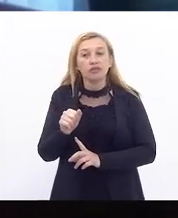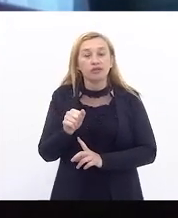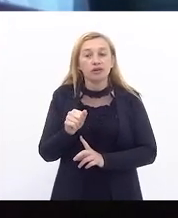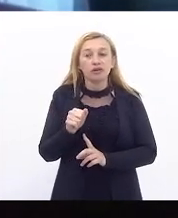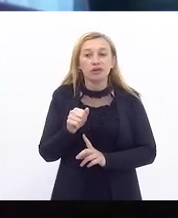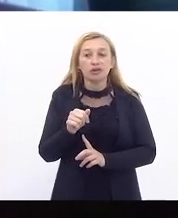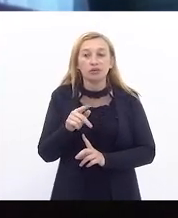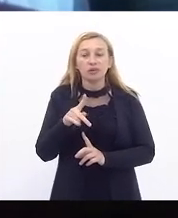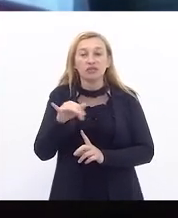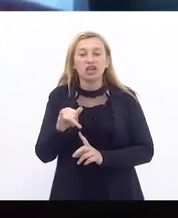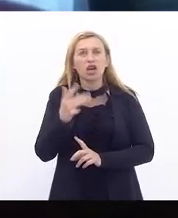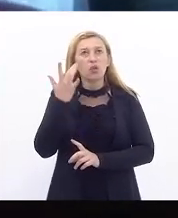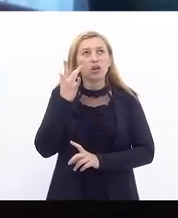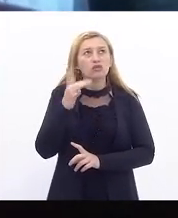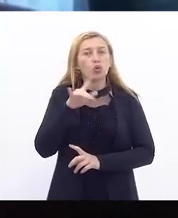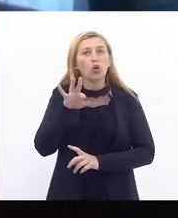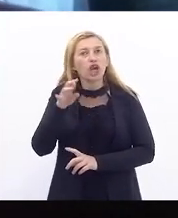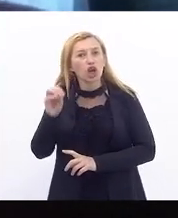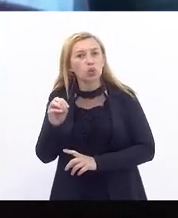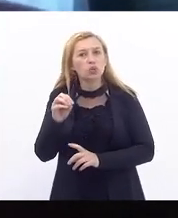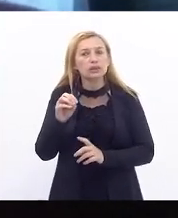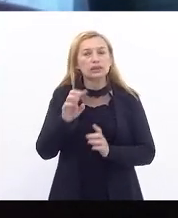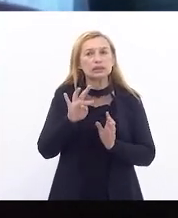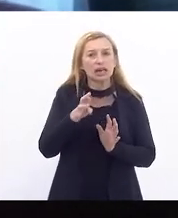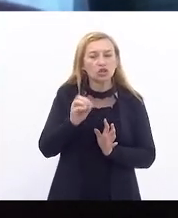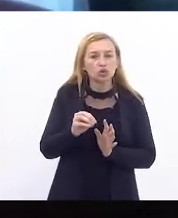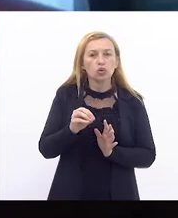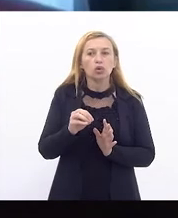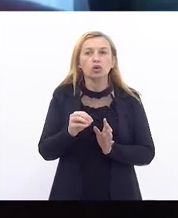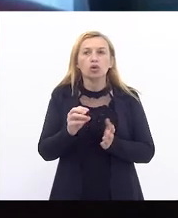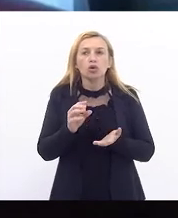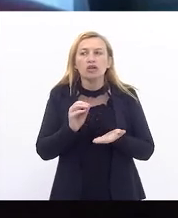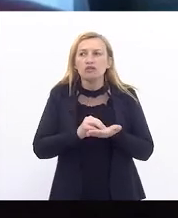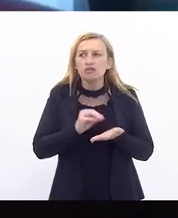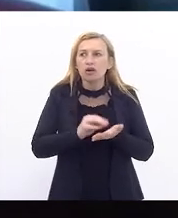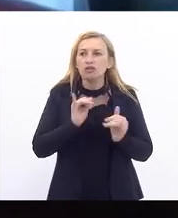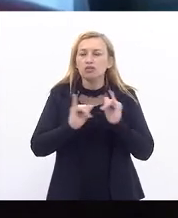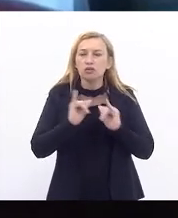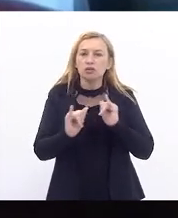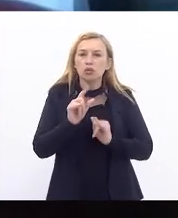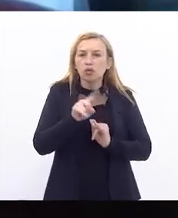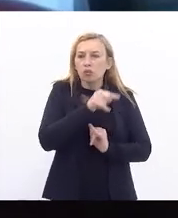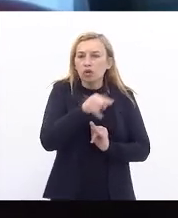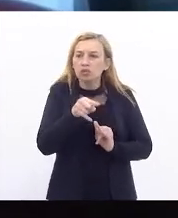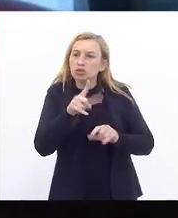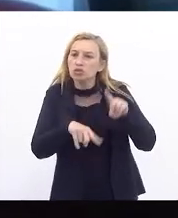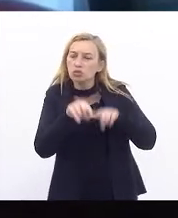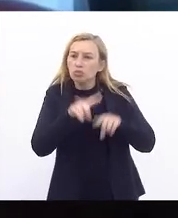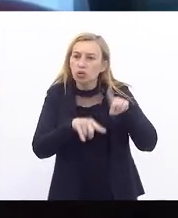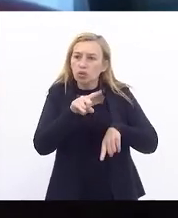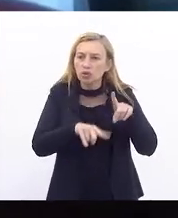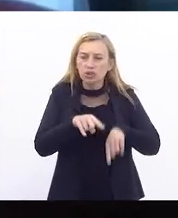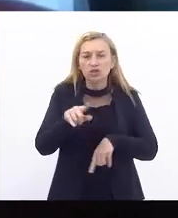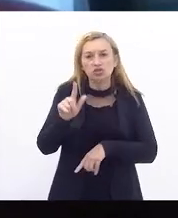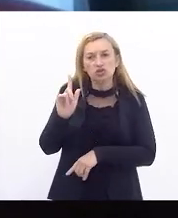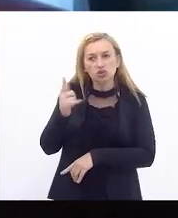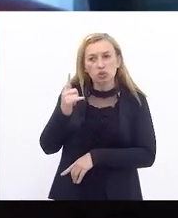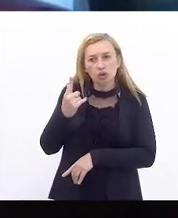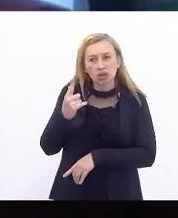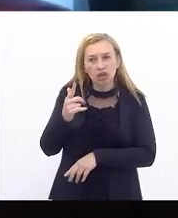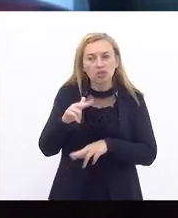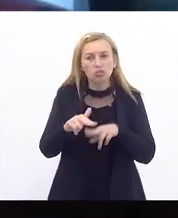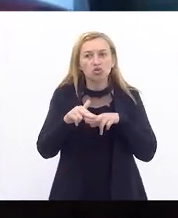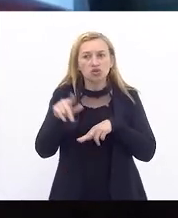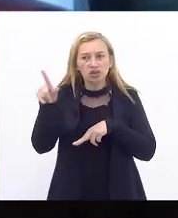quando foi no Rio Centro, que por uma desinformação, houve uma proibição de produtos vindos de Goiás, por causa